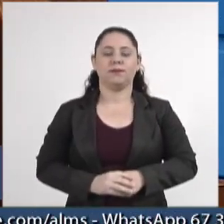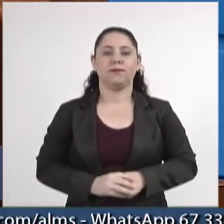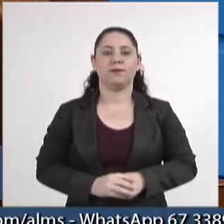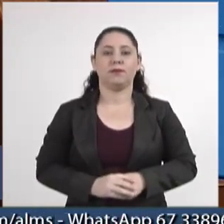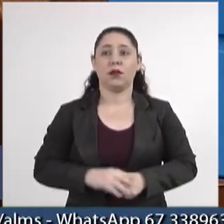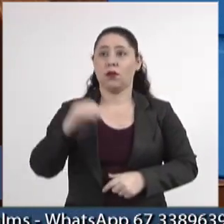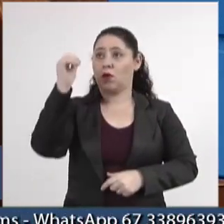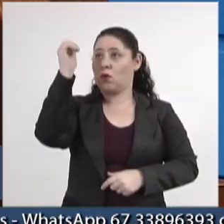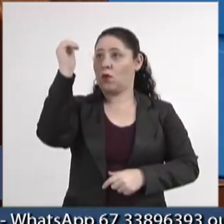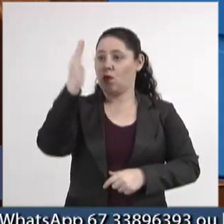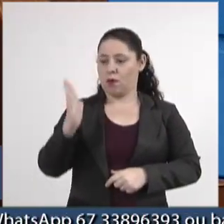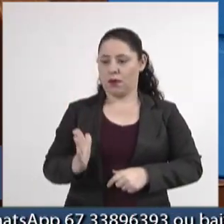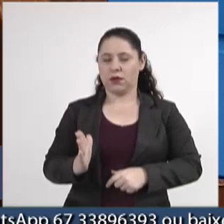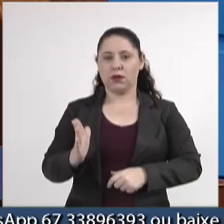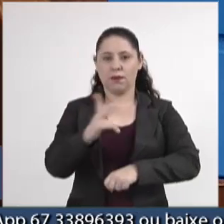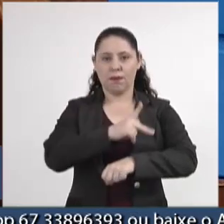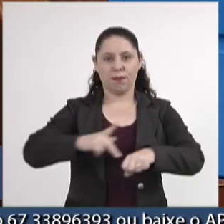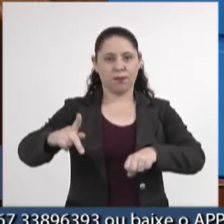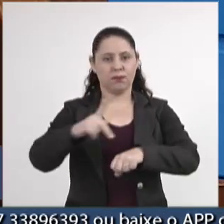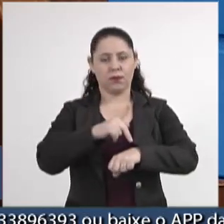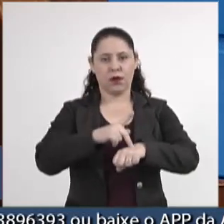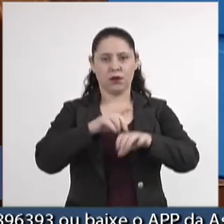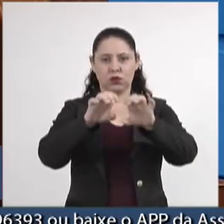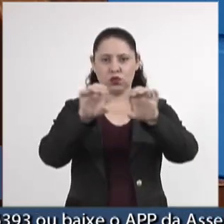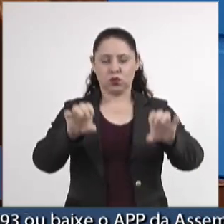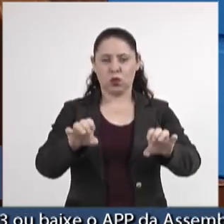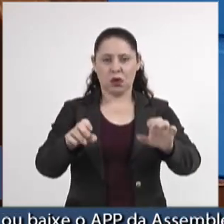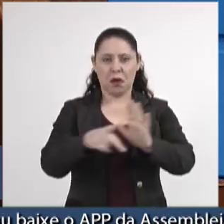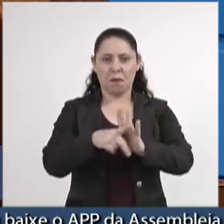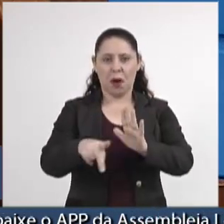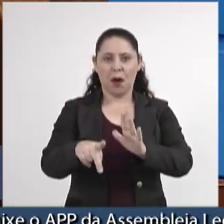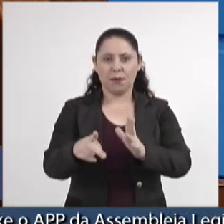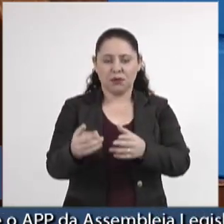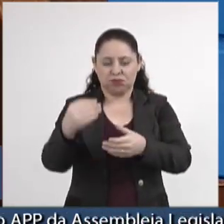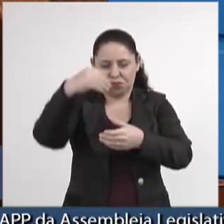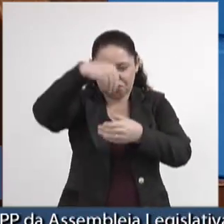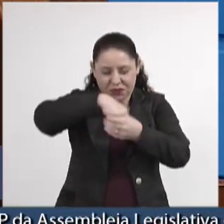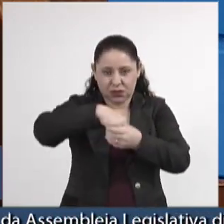O Brasil é um país estruturalmente racista.